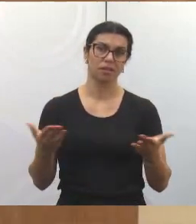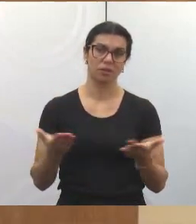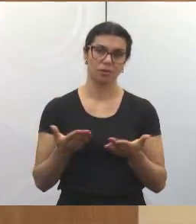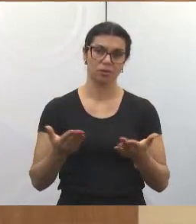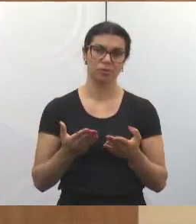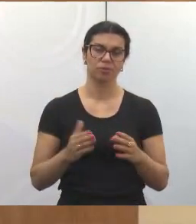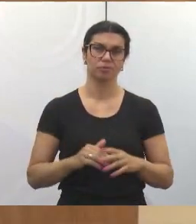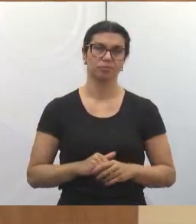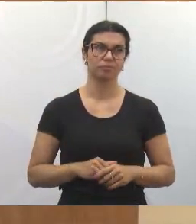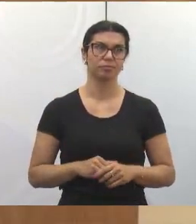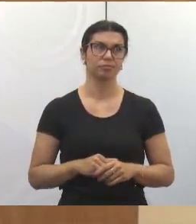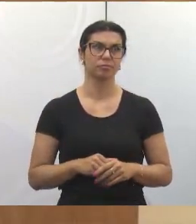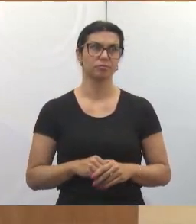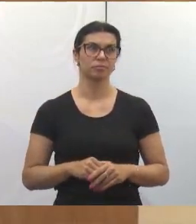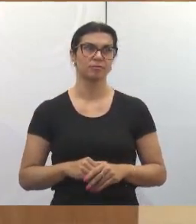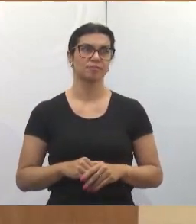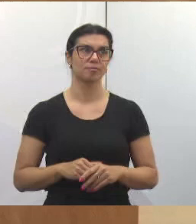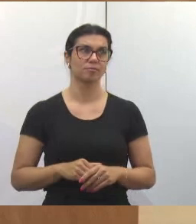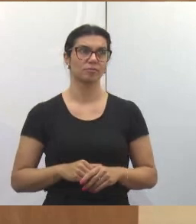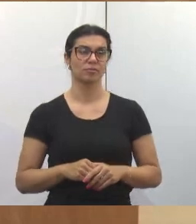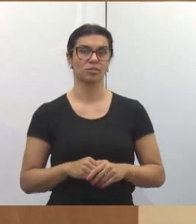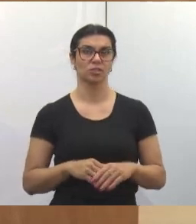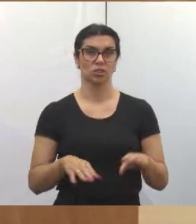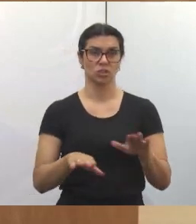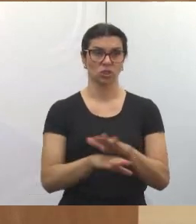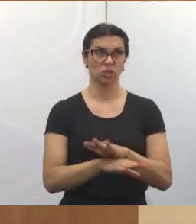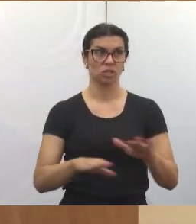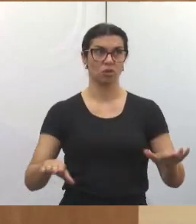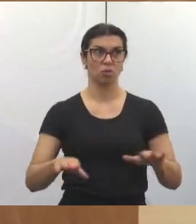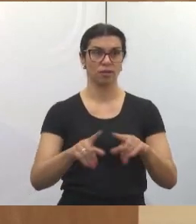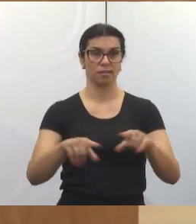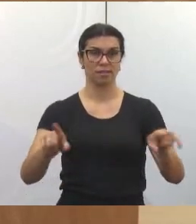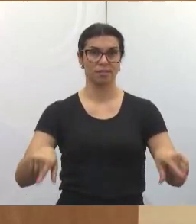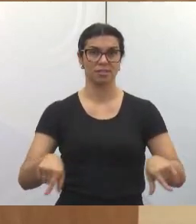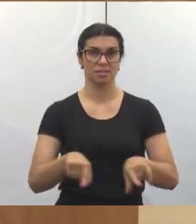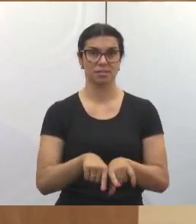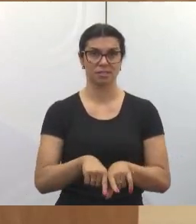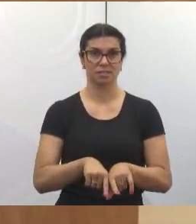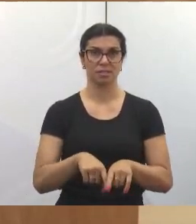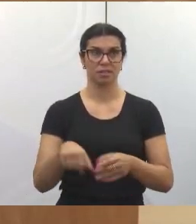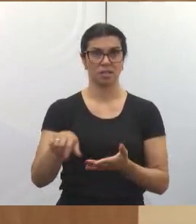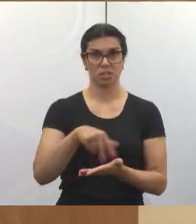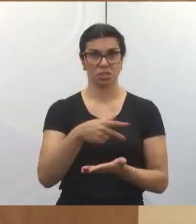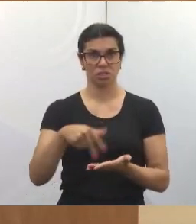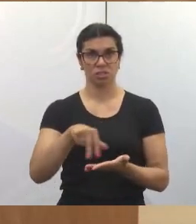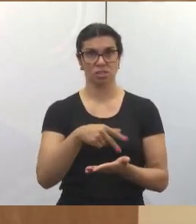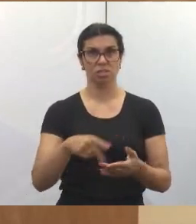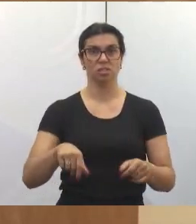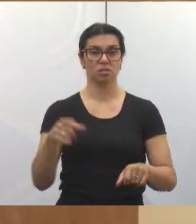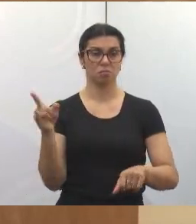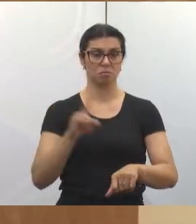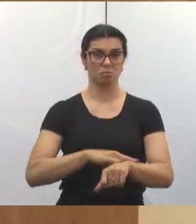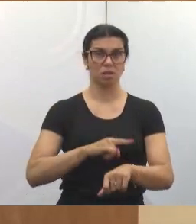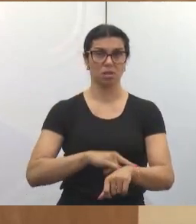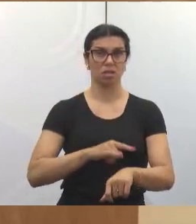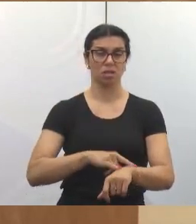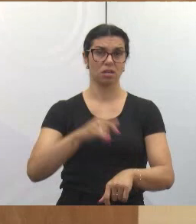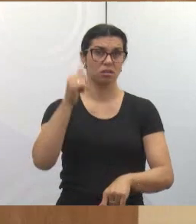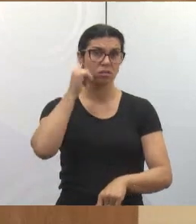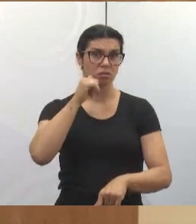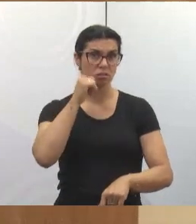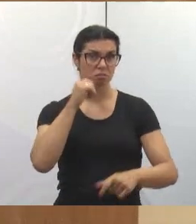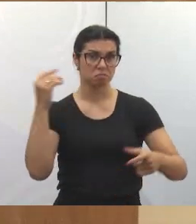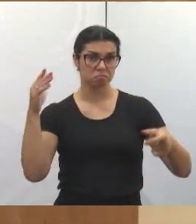o elevador. O piso da sala de balé totalmente danificado, os banheiros femininos totalmente